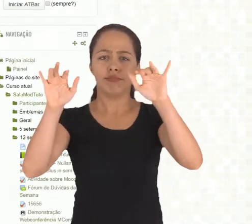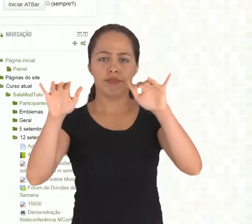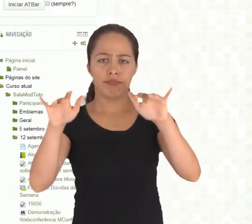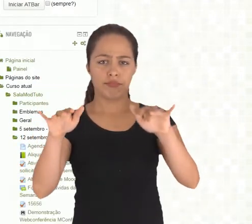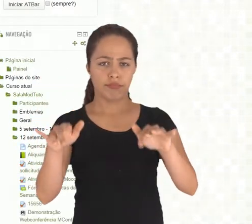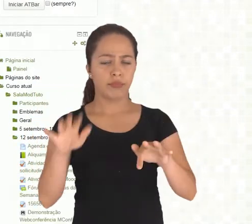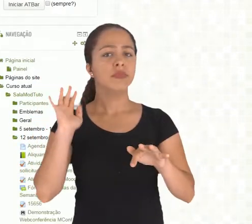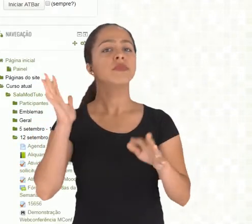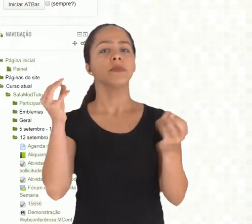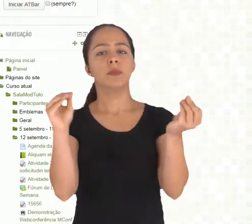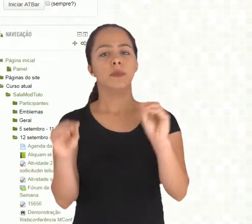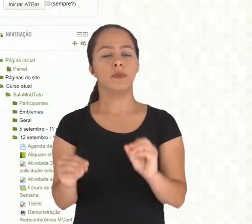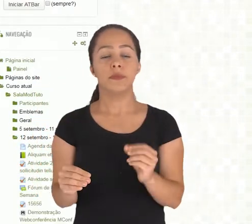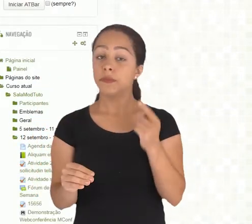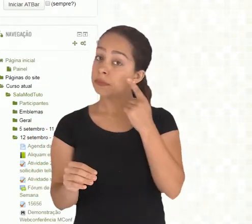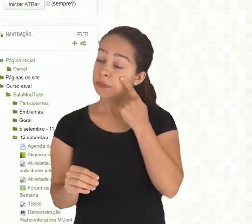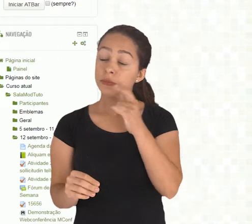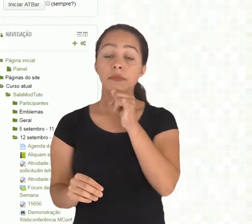mostrar aqui.